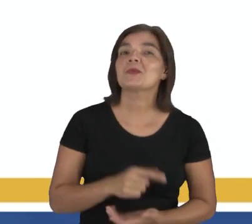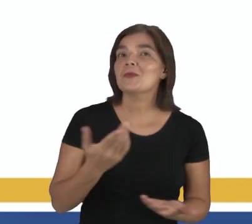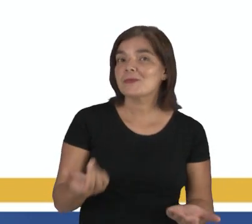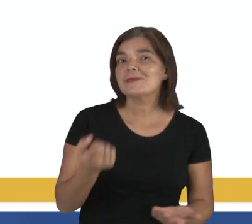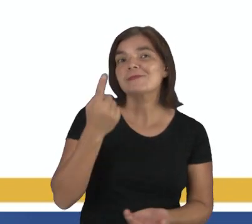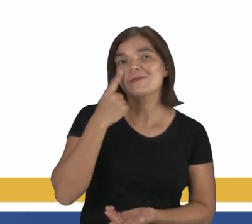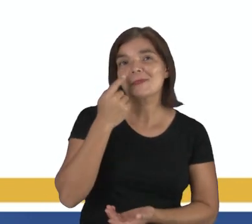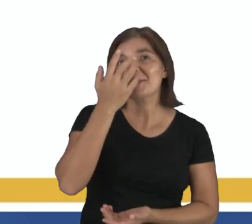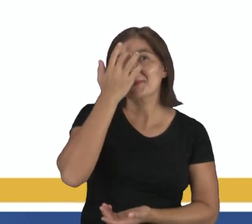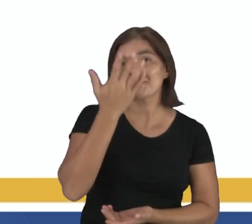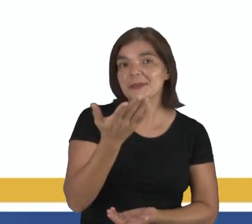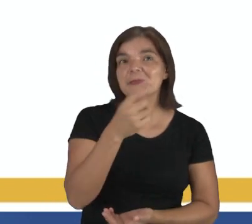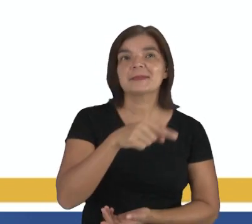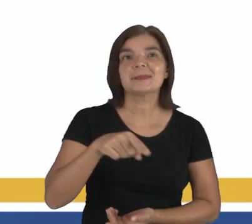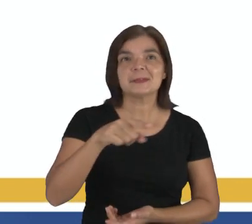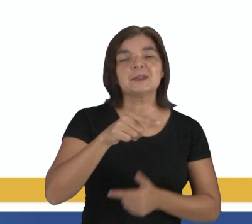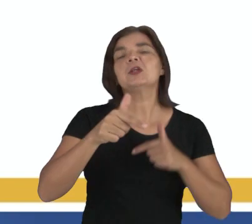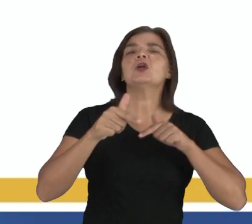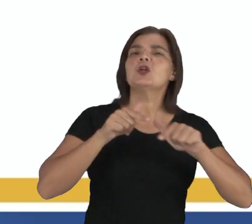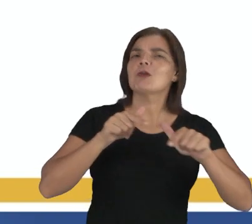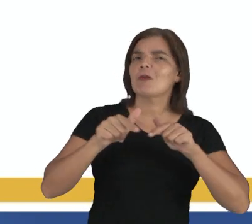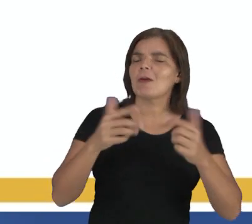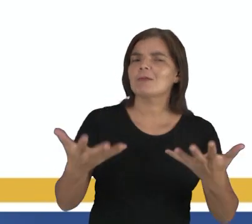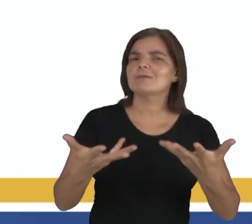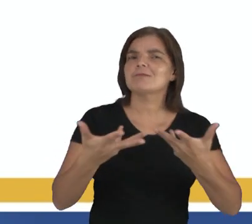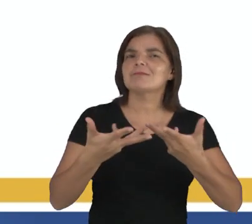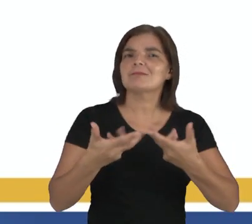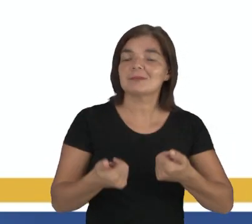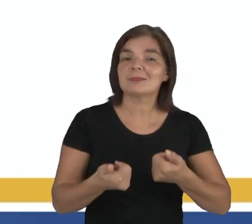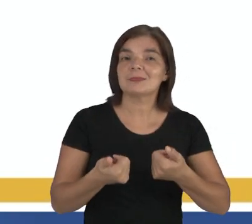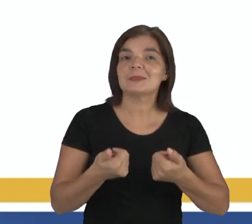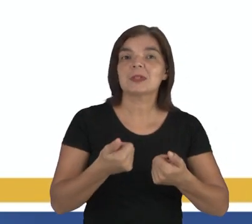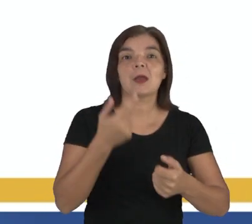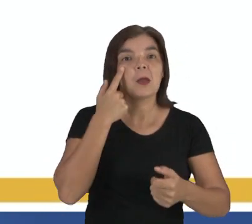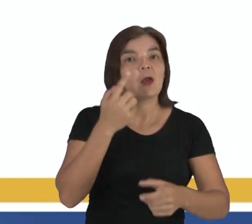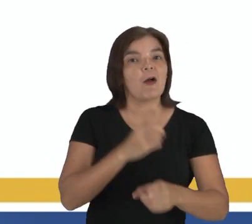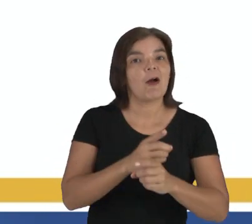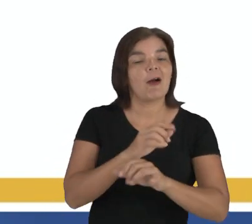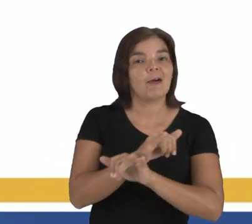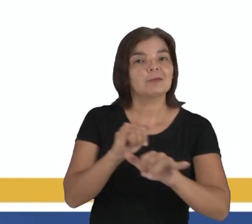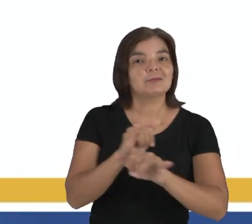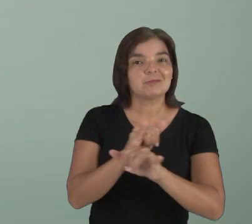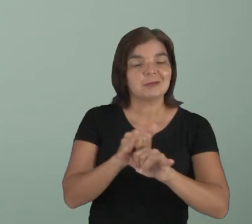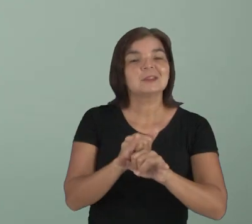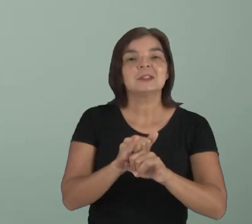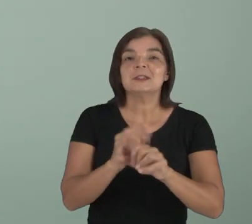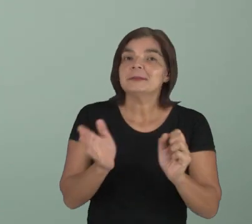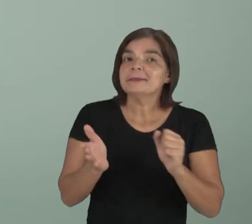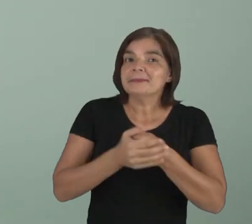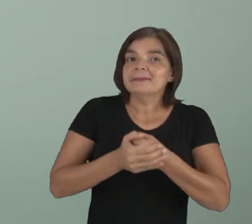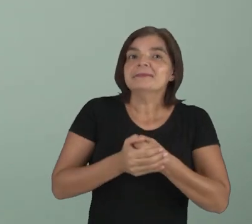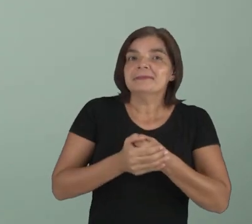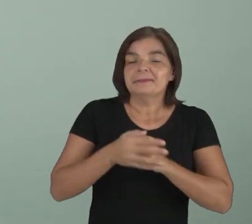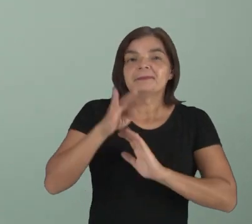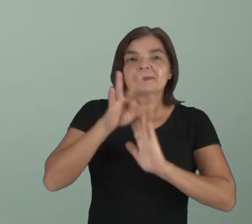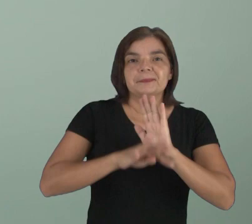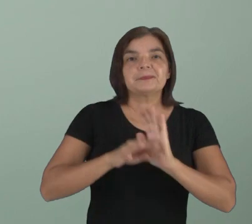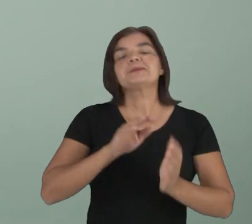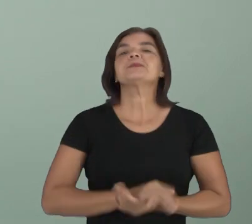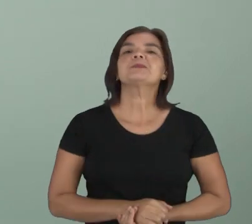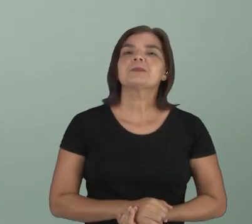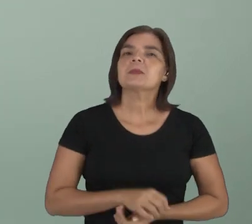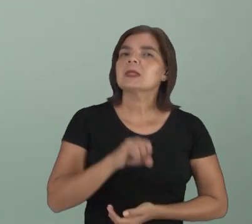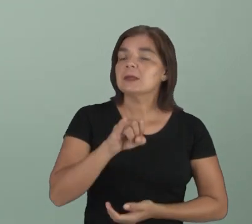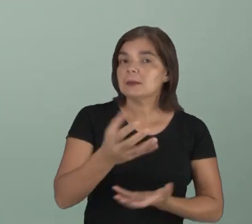foi fácil? Assim que você trabalhou esta habilidade, localizar informações implícitas no texto.